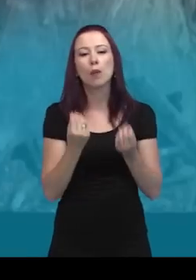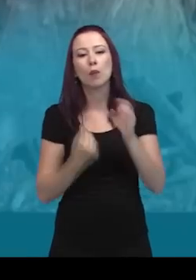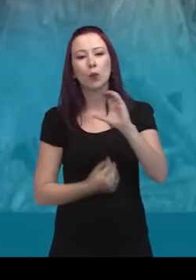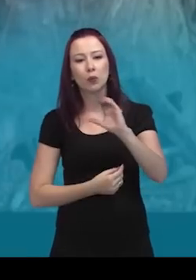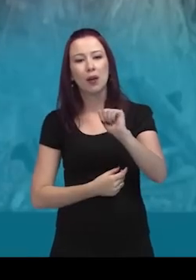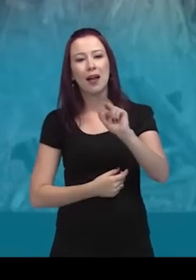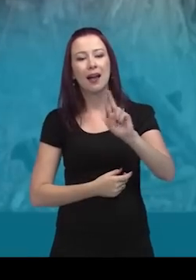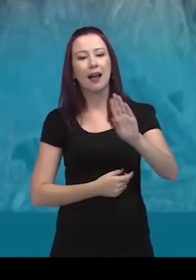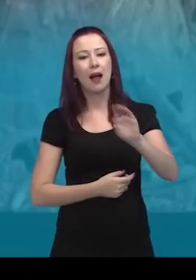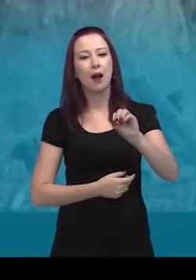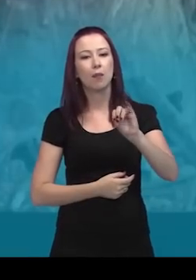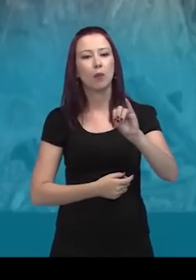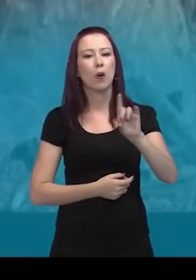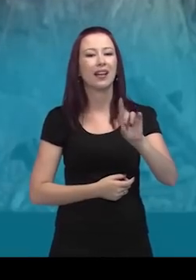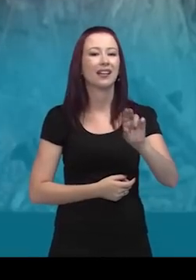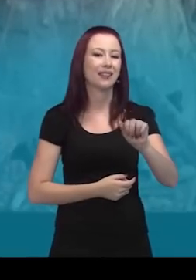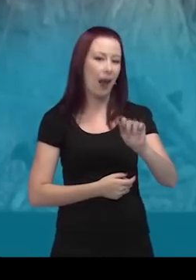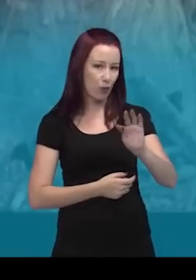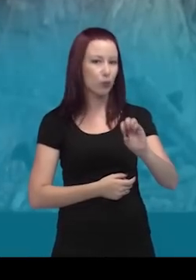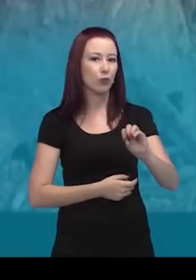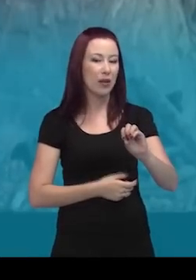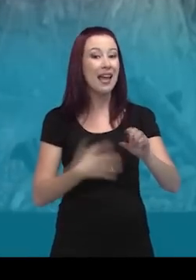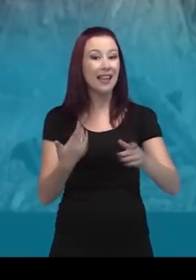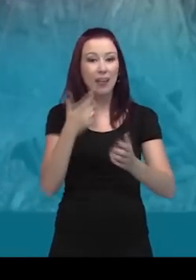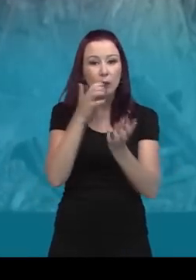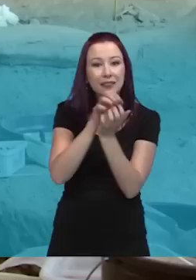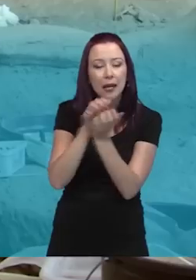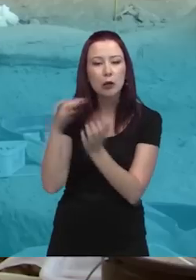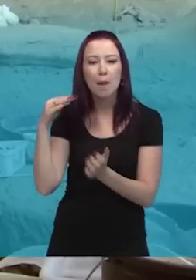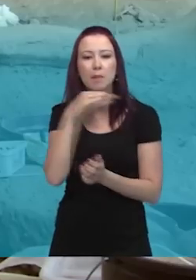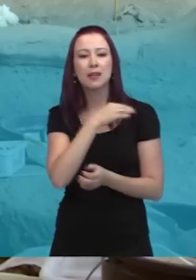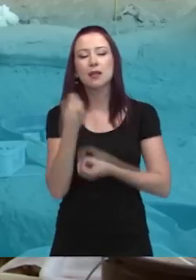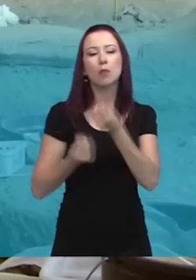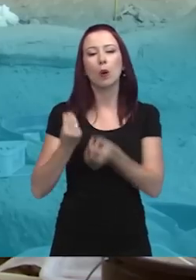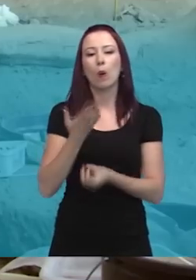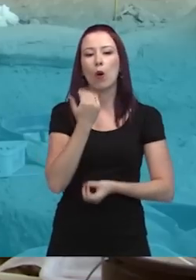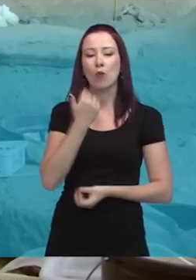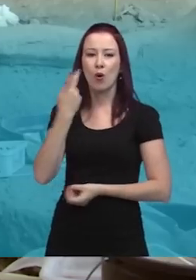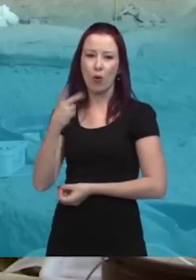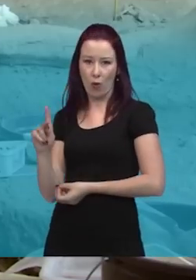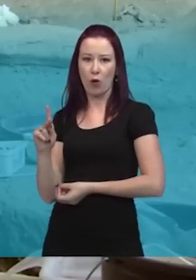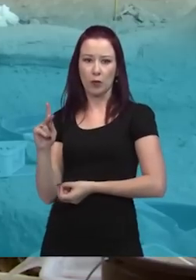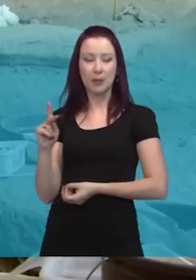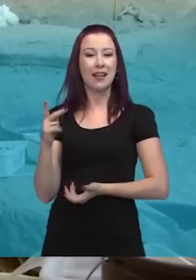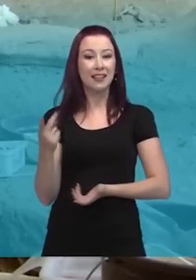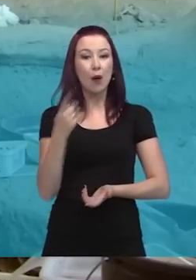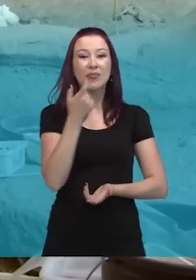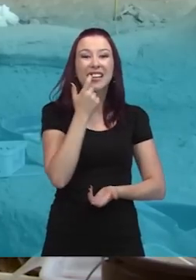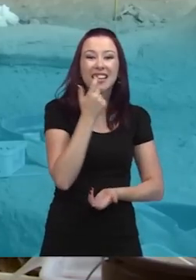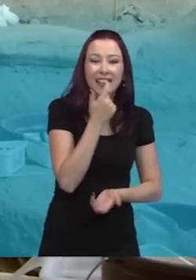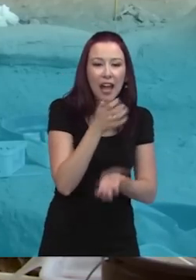ele é muito pouco influenciado pela vida que o indivíduo leva. Então, no período de formação dos dentes,